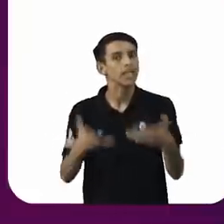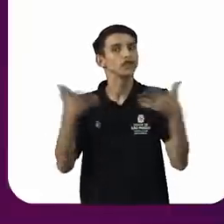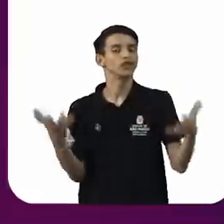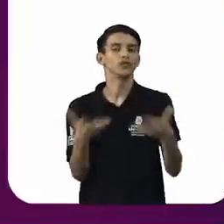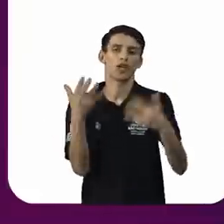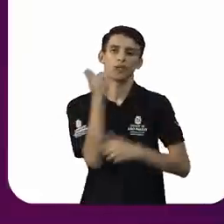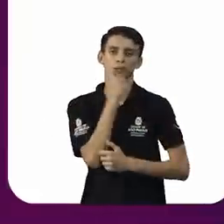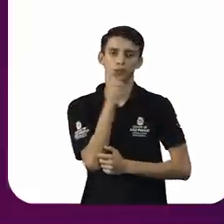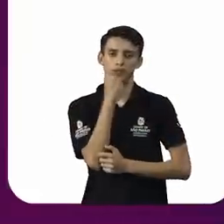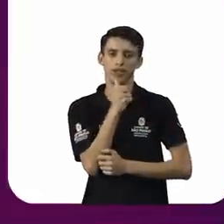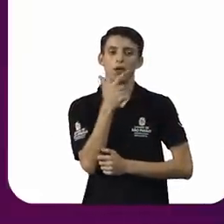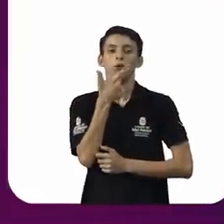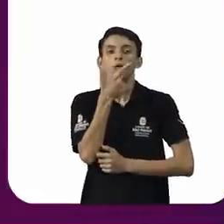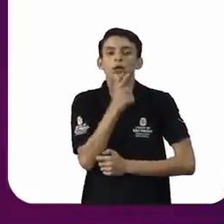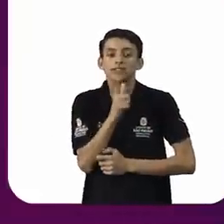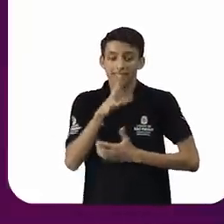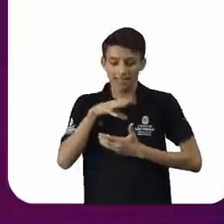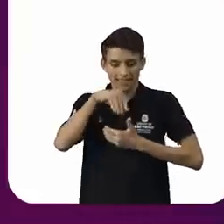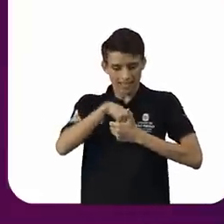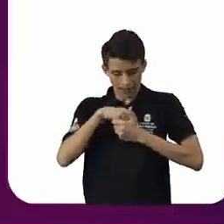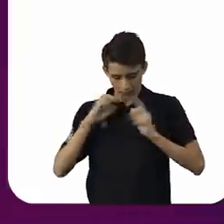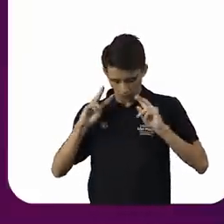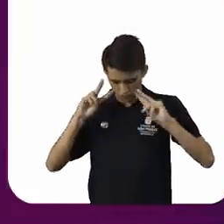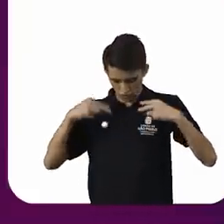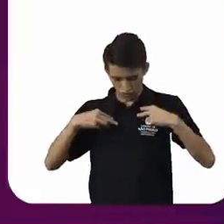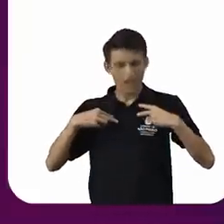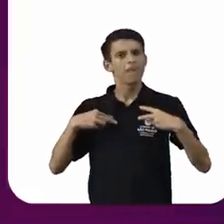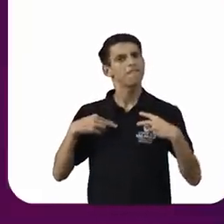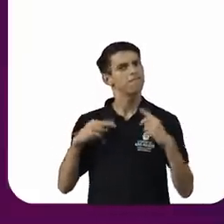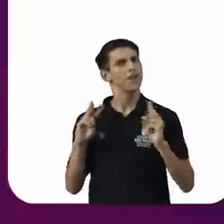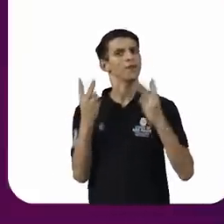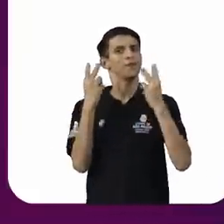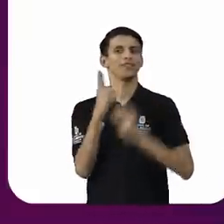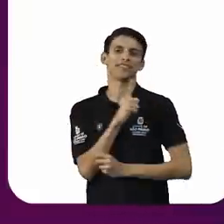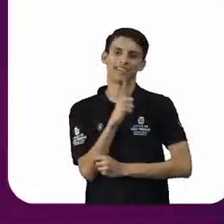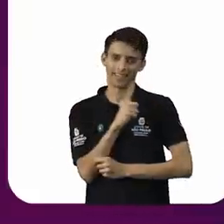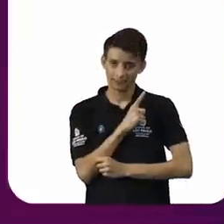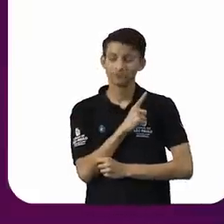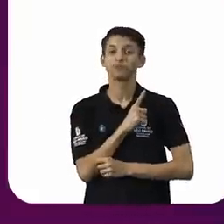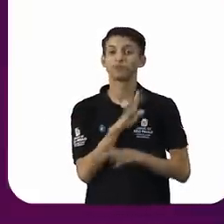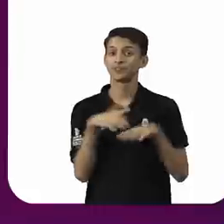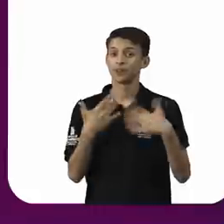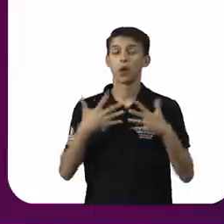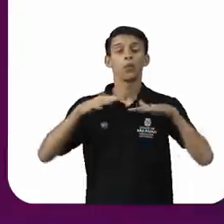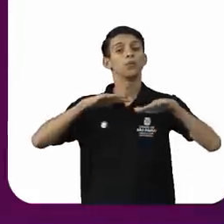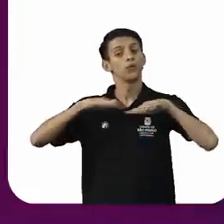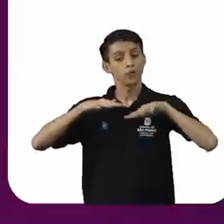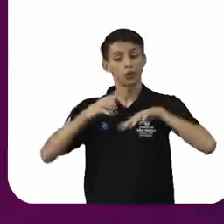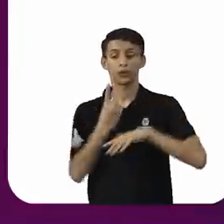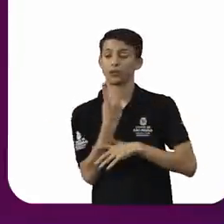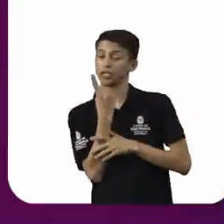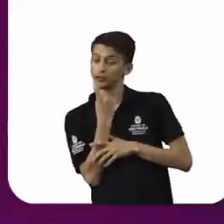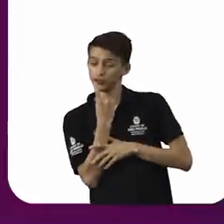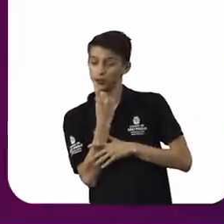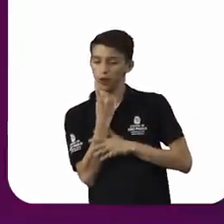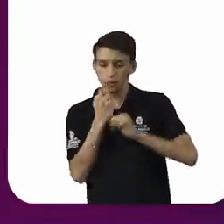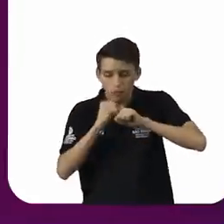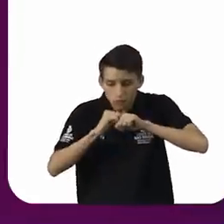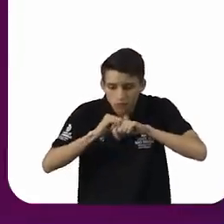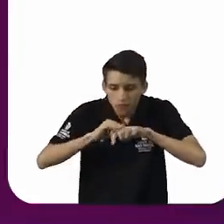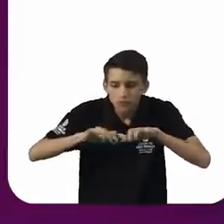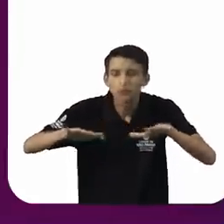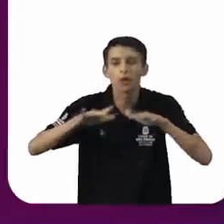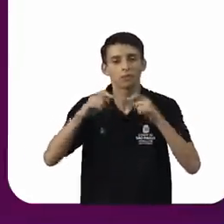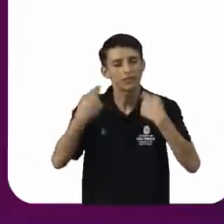dentro de si o seu poder. Então, é um movimento que parte do individual para o coletivo e precisa da participação da sociedade